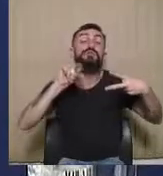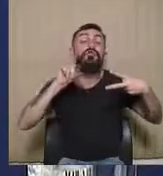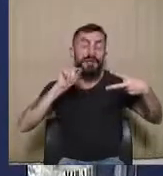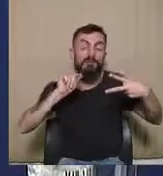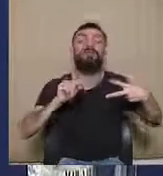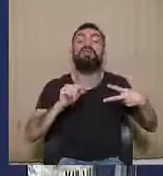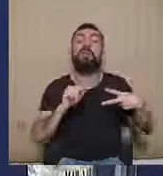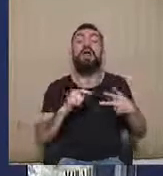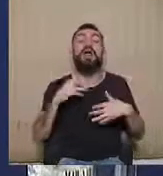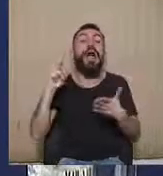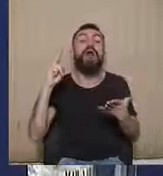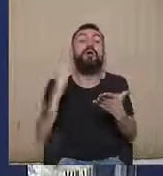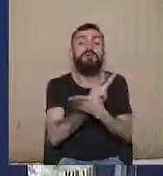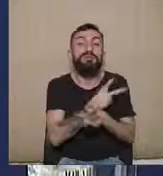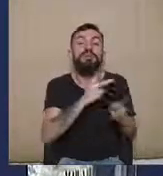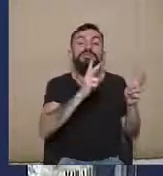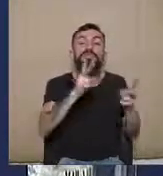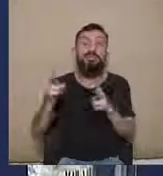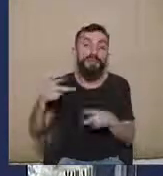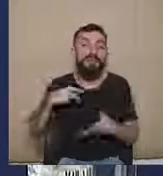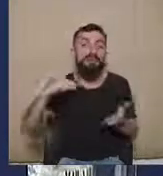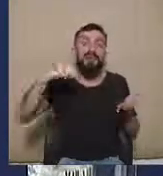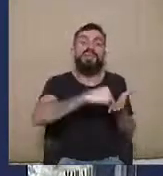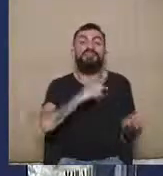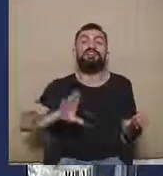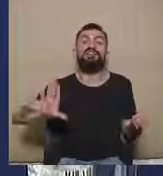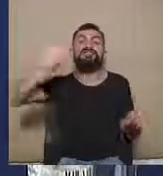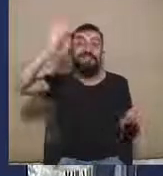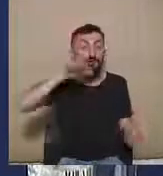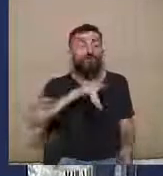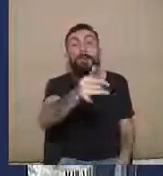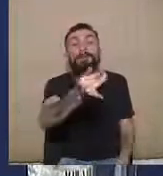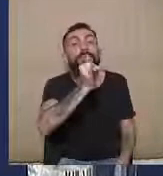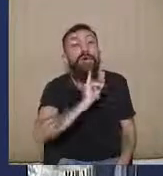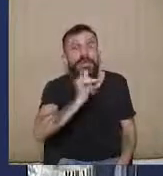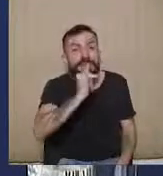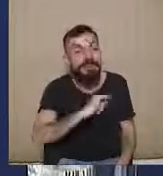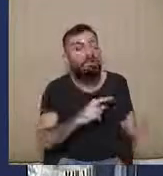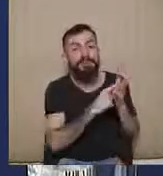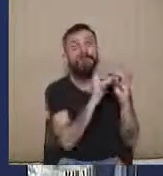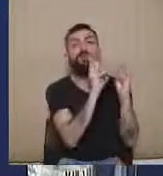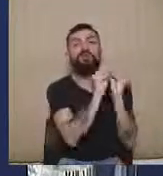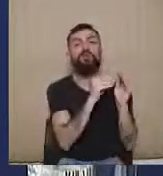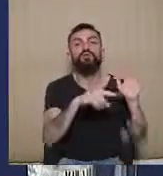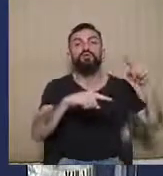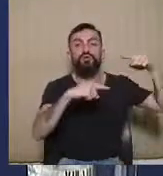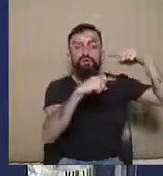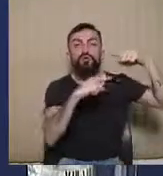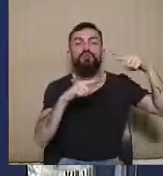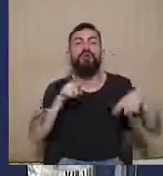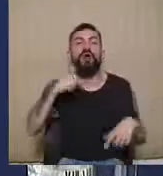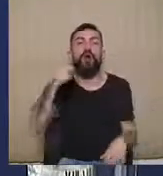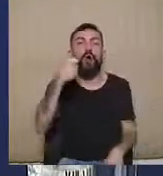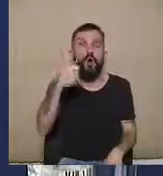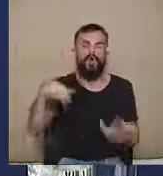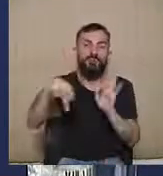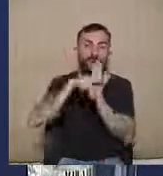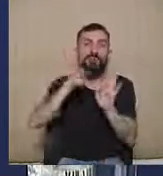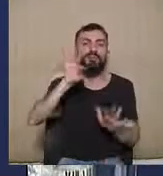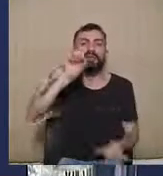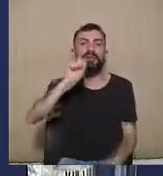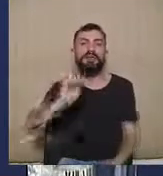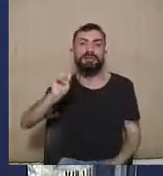ao que acontece nos processos de registro de candidatura. Por exemplo, nós temos a súmula 11 do TSE, que vai dizer que quem não